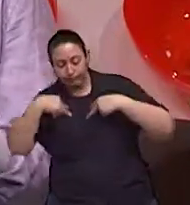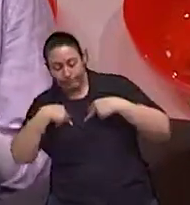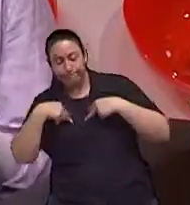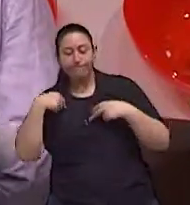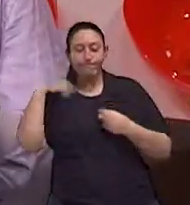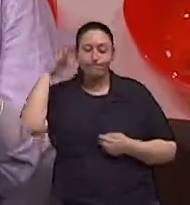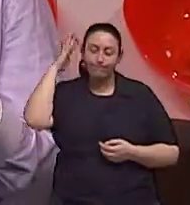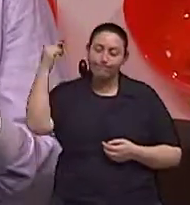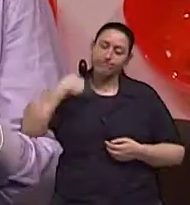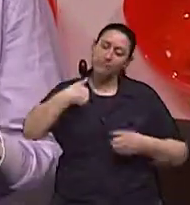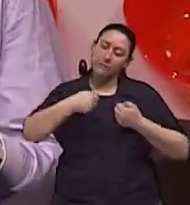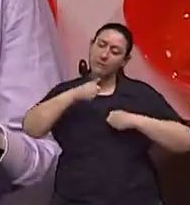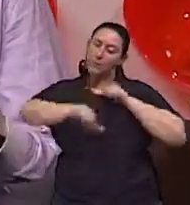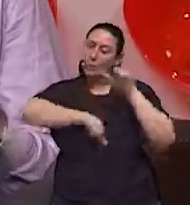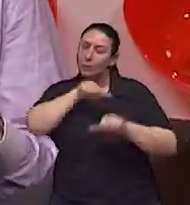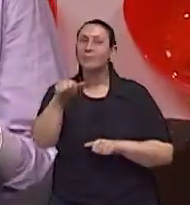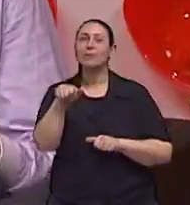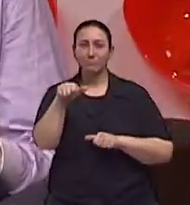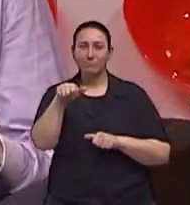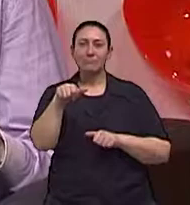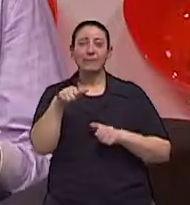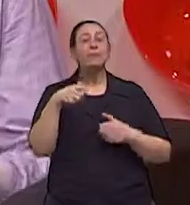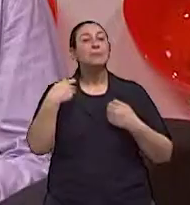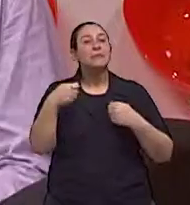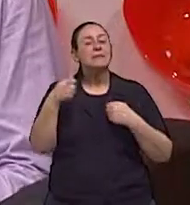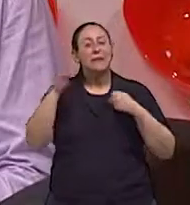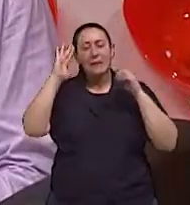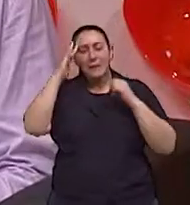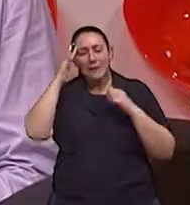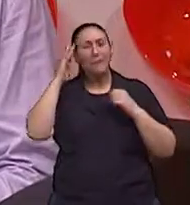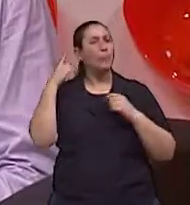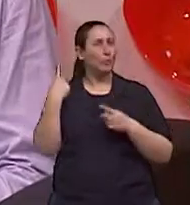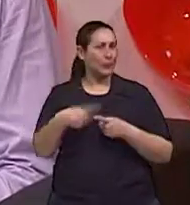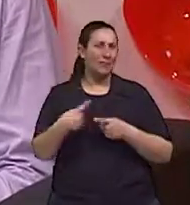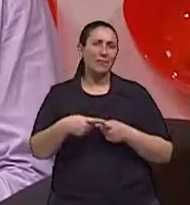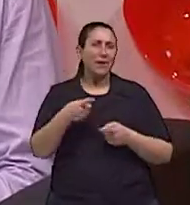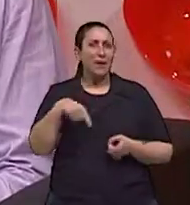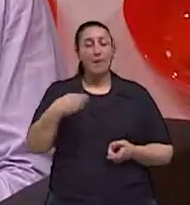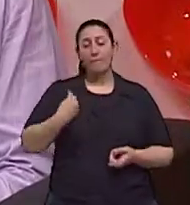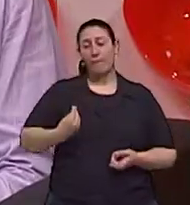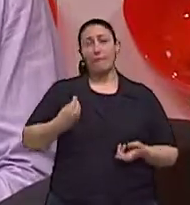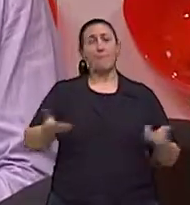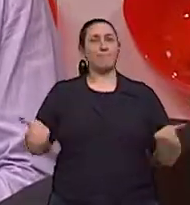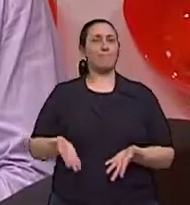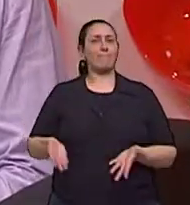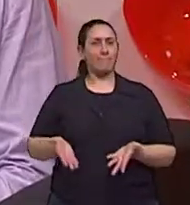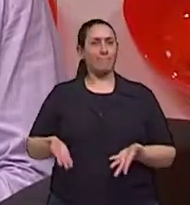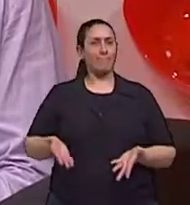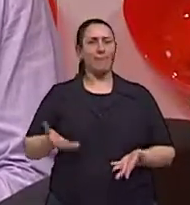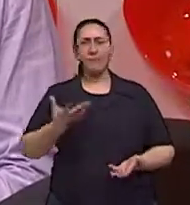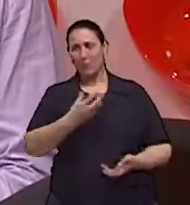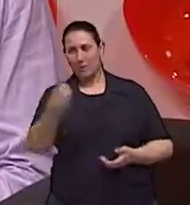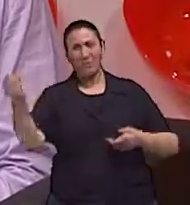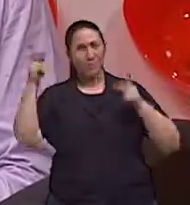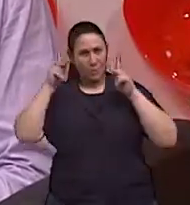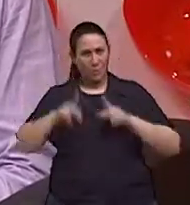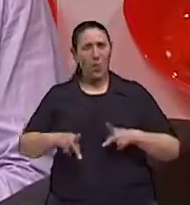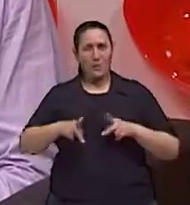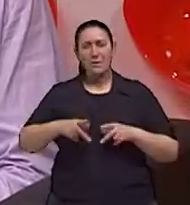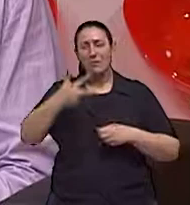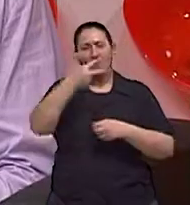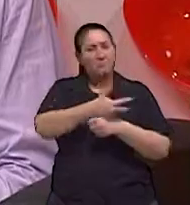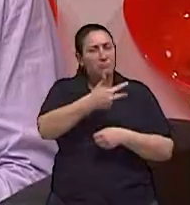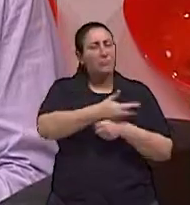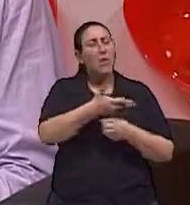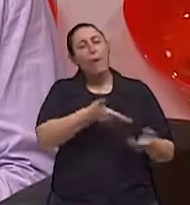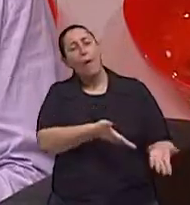transformações, essas pequenas transformações, esse entendimento inclusive viver o presente que o idoso é convidado o tempo